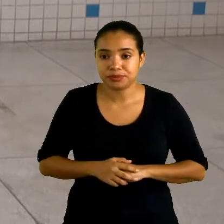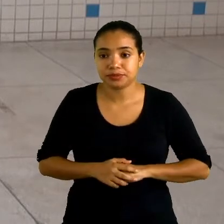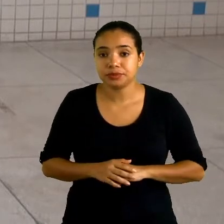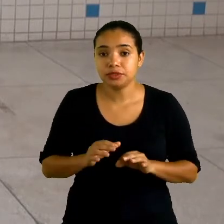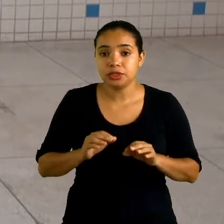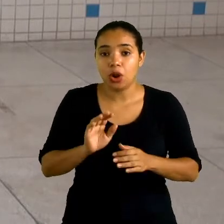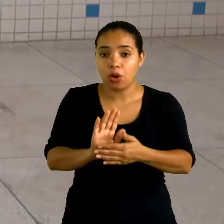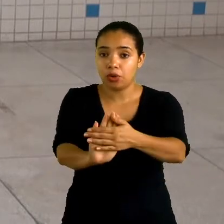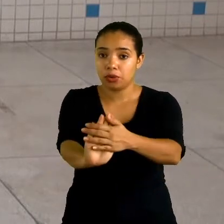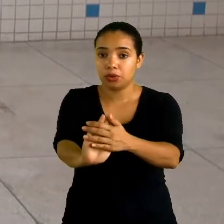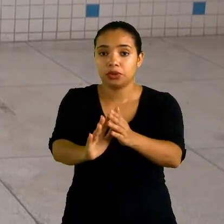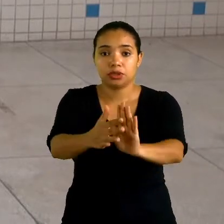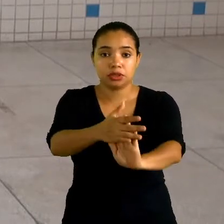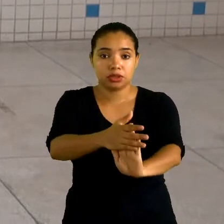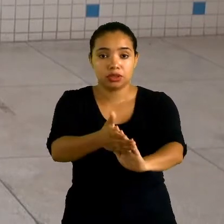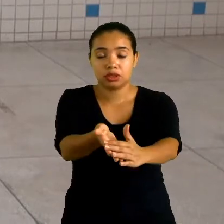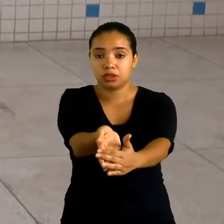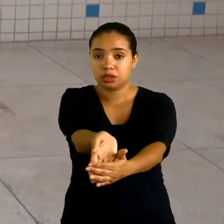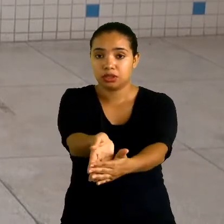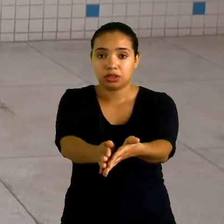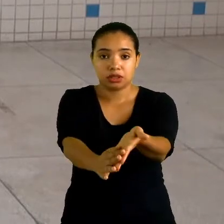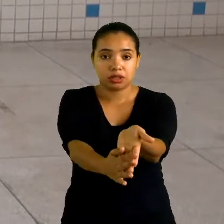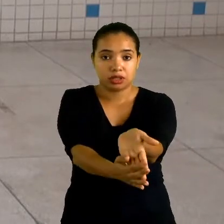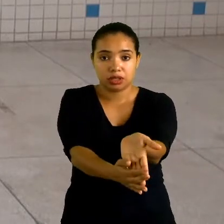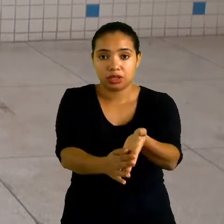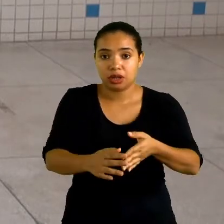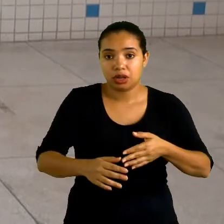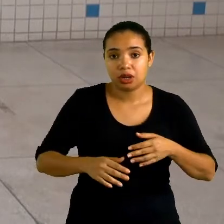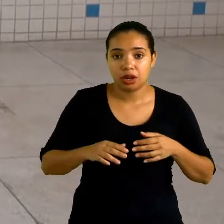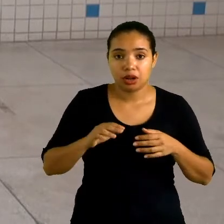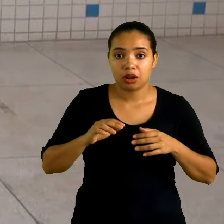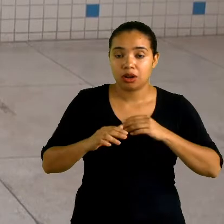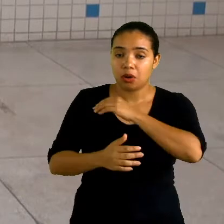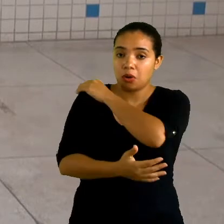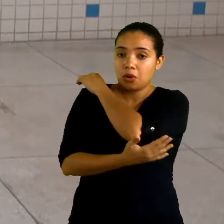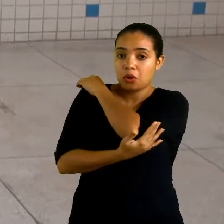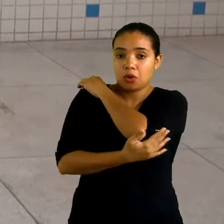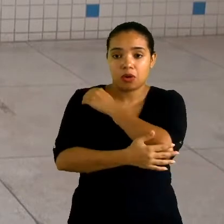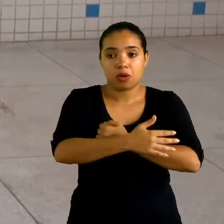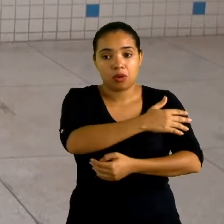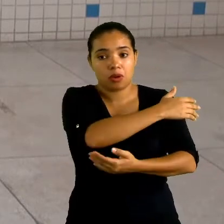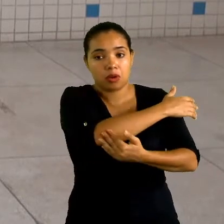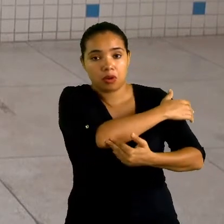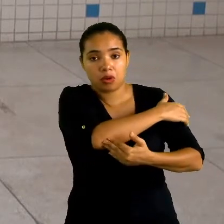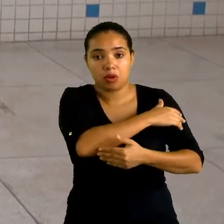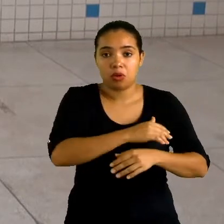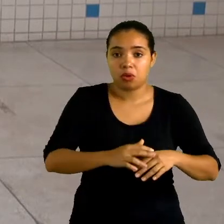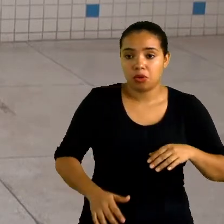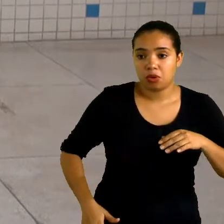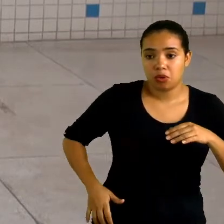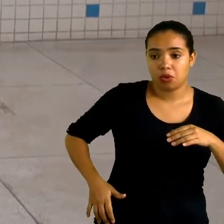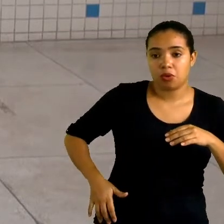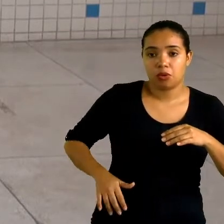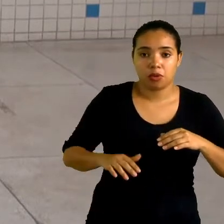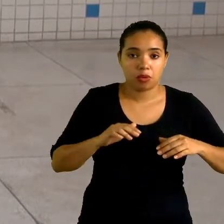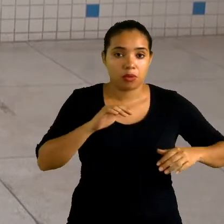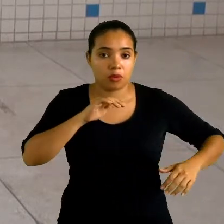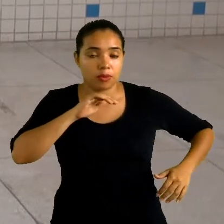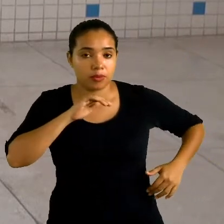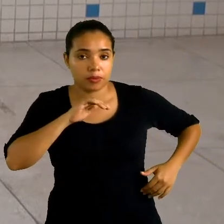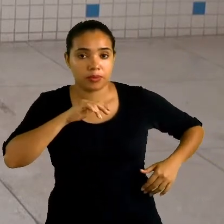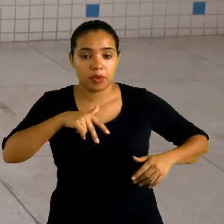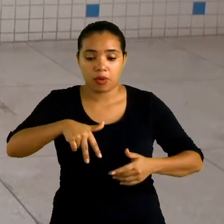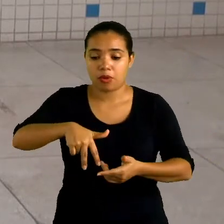alongamento, segura a perna e o pezinho, equilibra, abre o braço, primeiro uma das